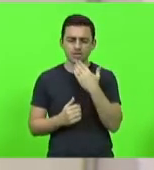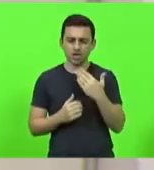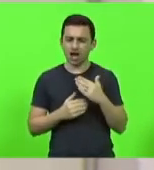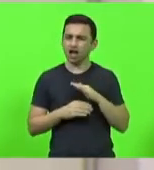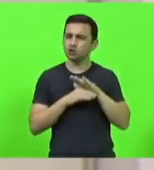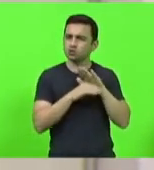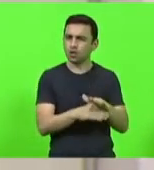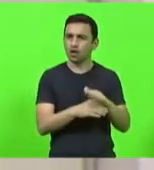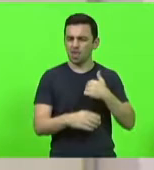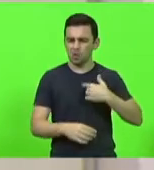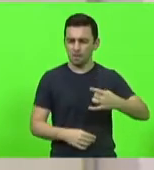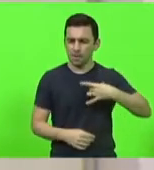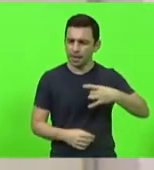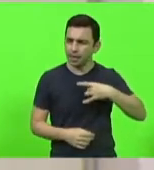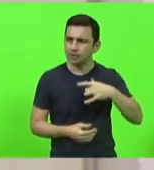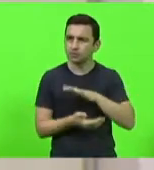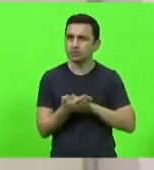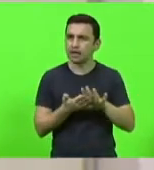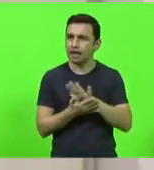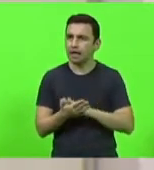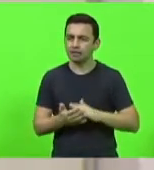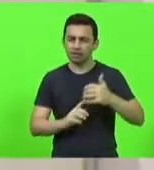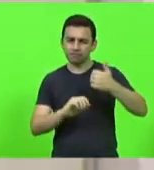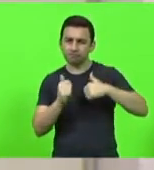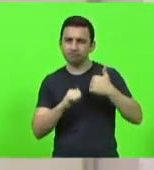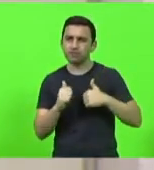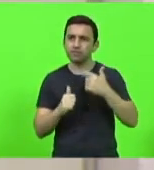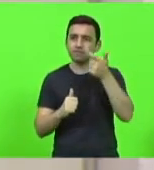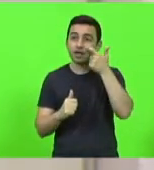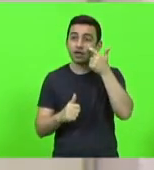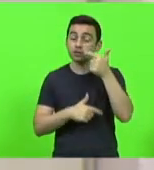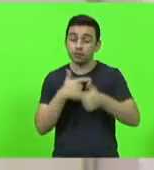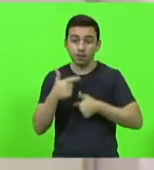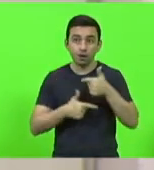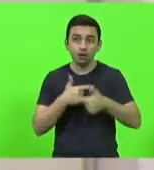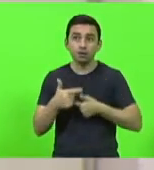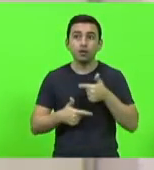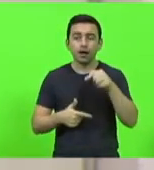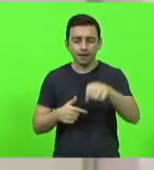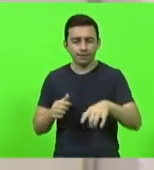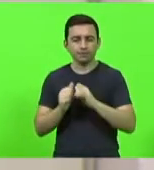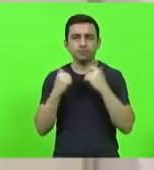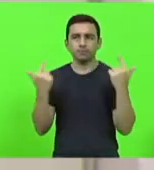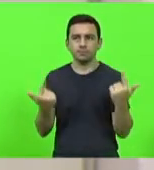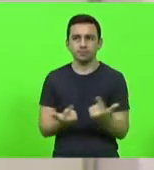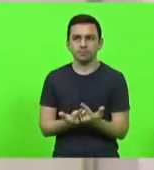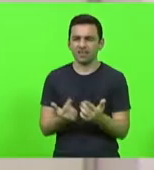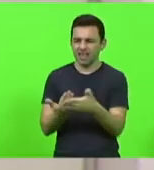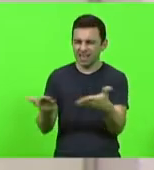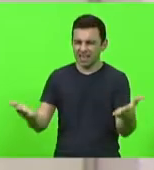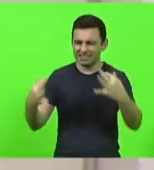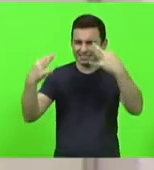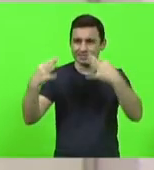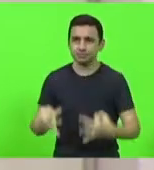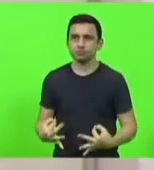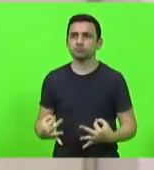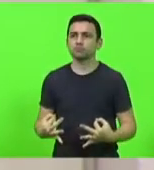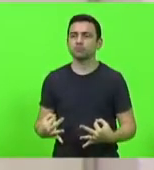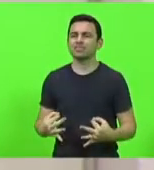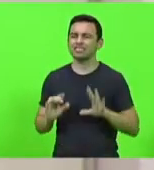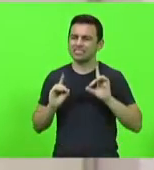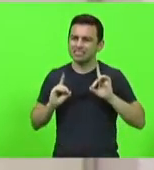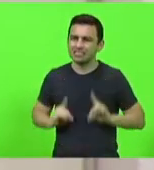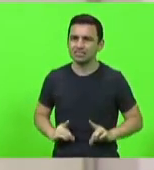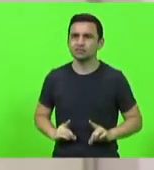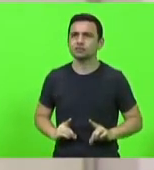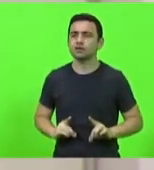tenho medo de avalizar o trabalho deles no plenário desta casa, que é um trabalho honesto, é um trabalho digno, é